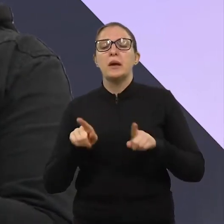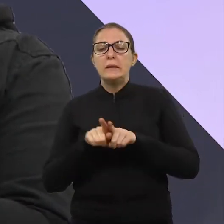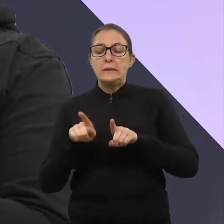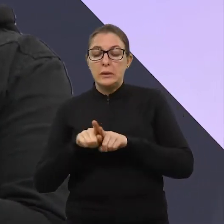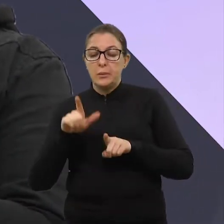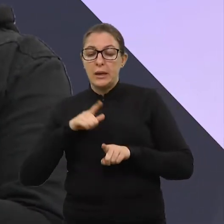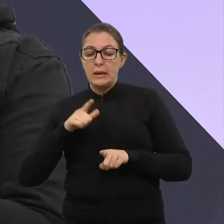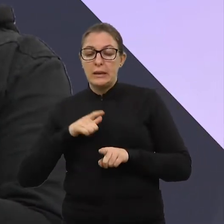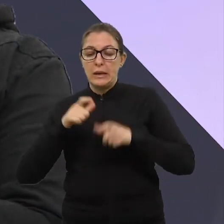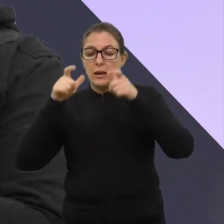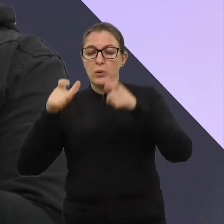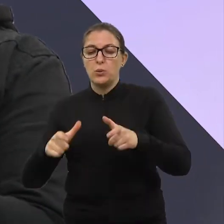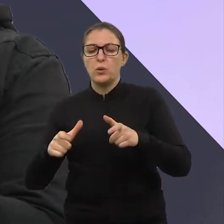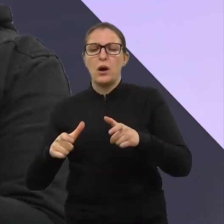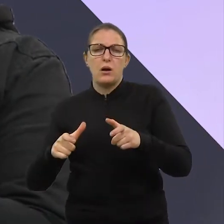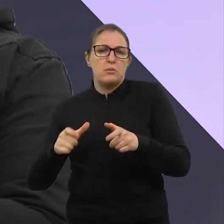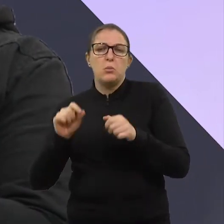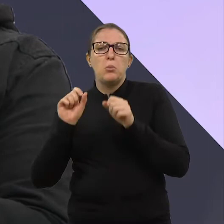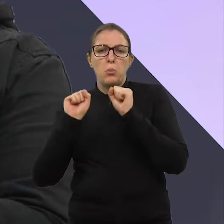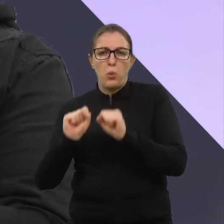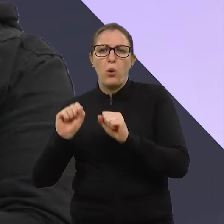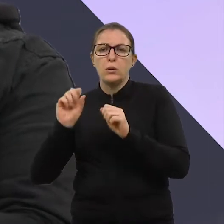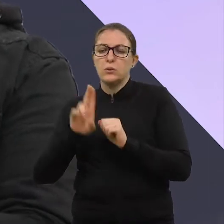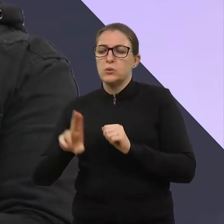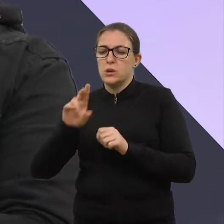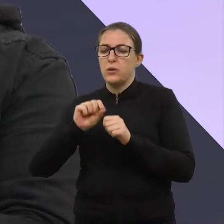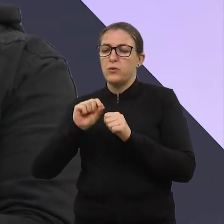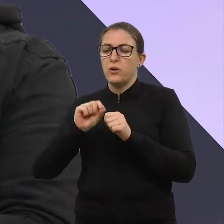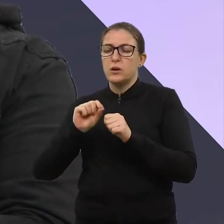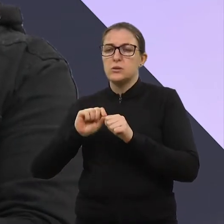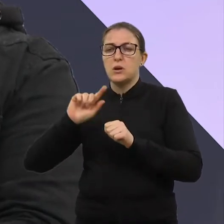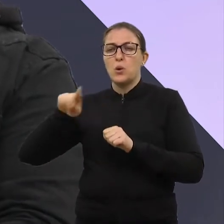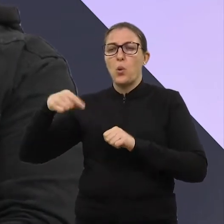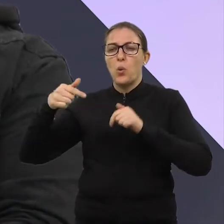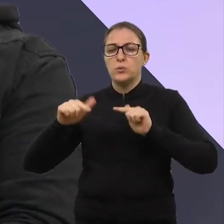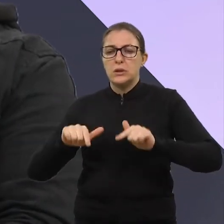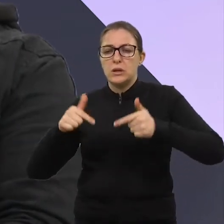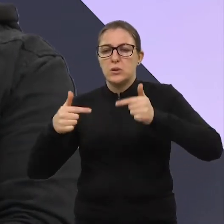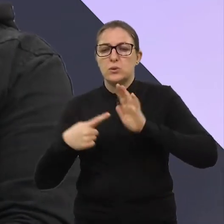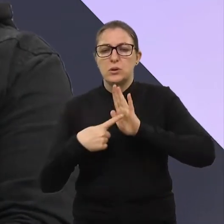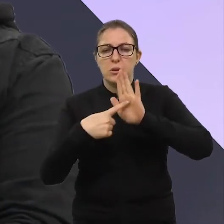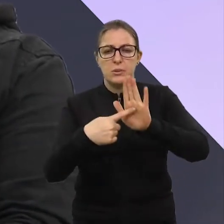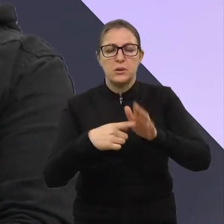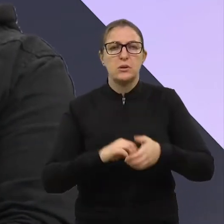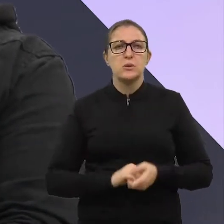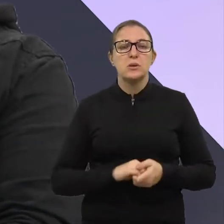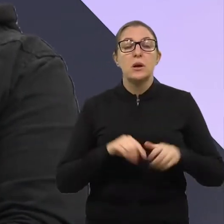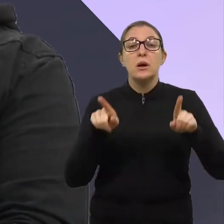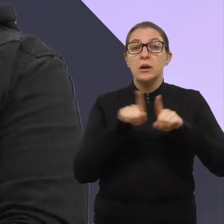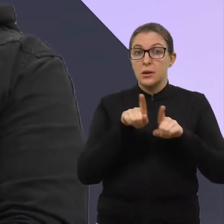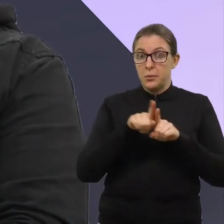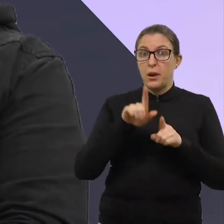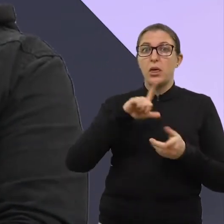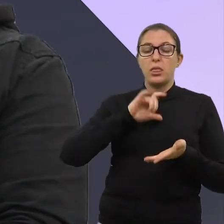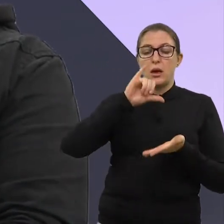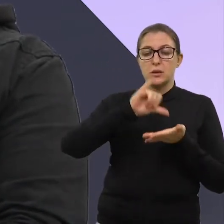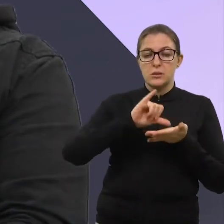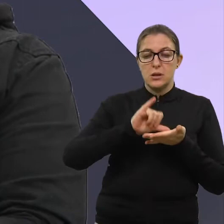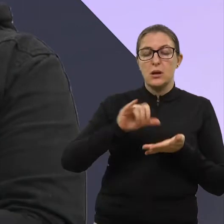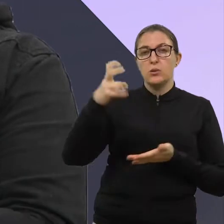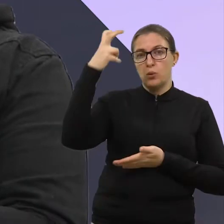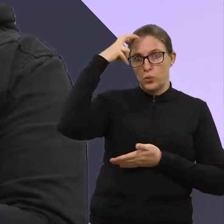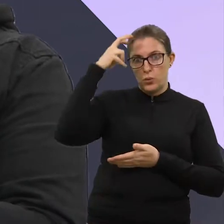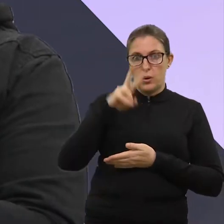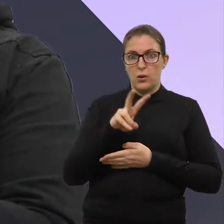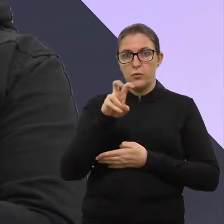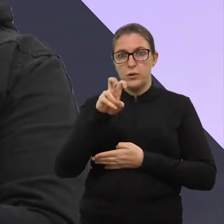ações mais conceituais, né? O nosso 25 de julho, sabemos que, ao lado do 25 de julho, terreno, né? Toda a comunidade